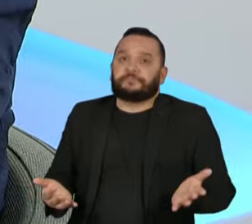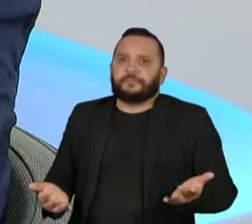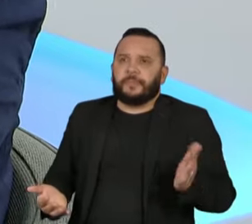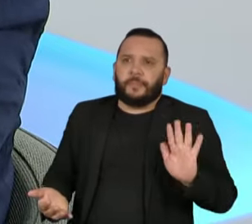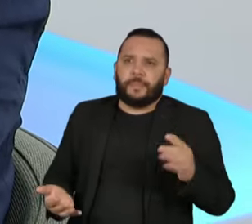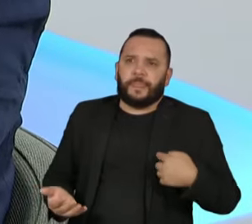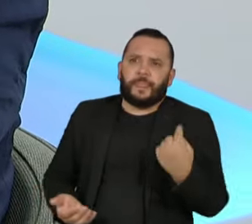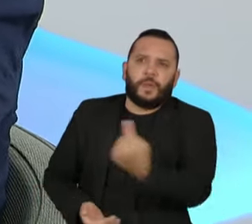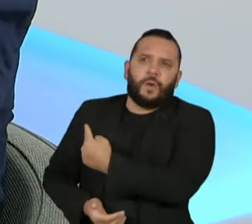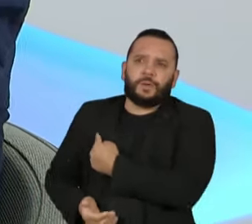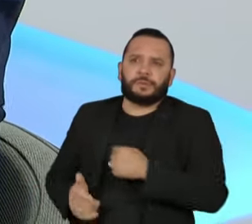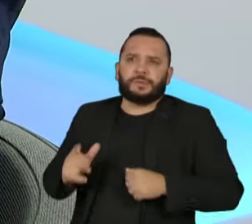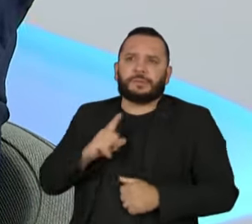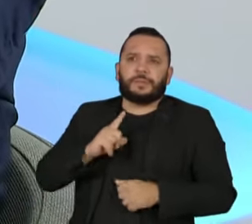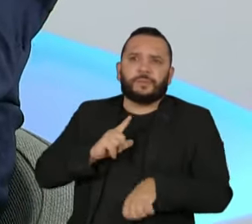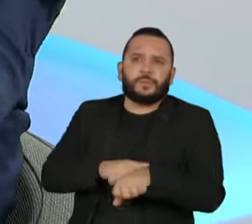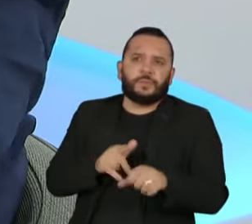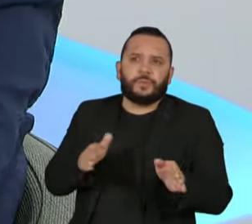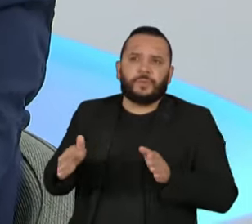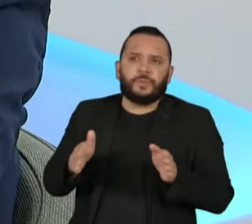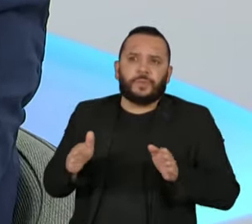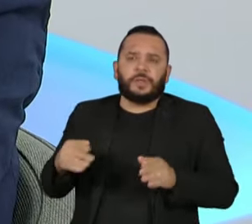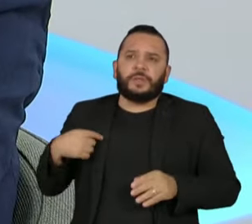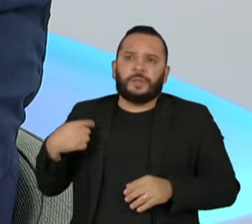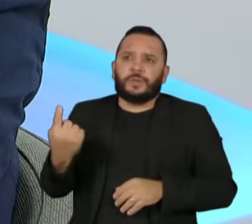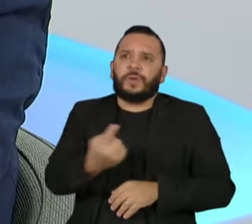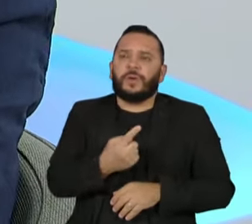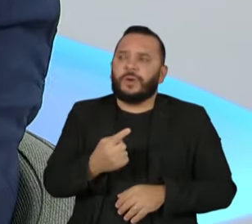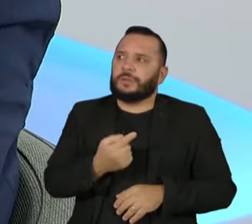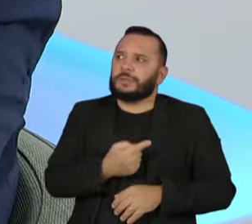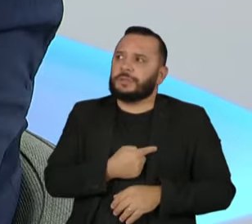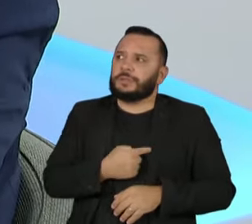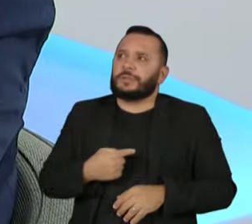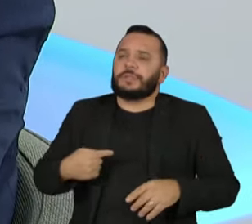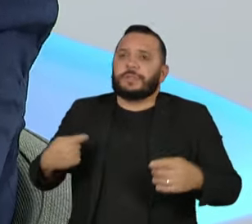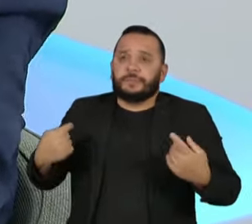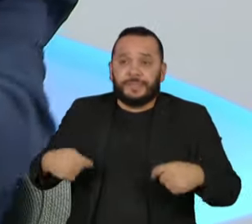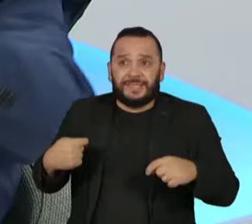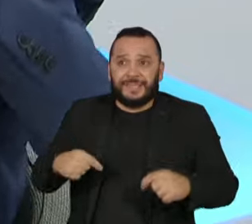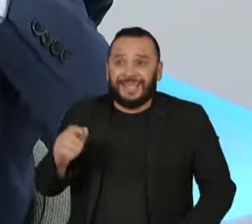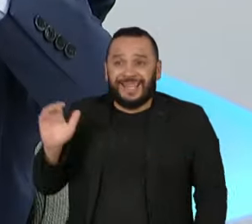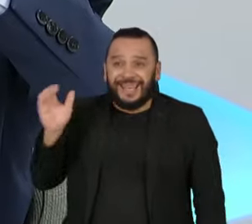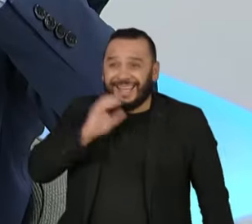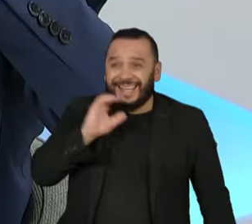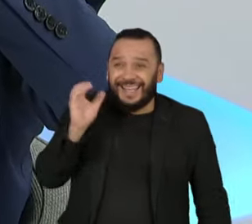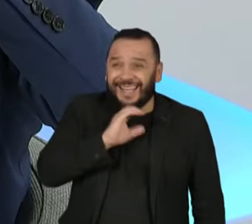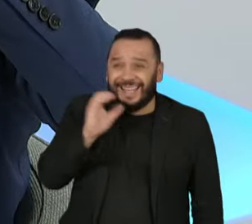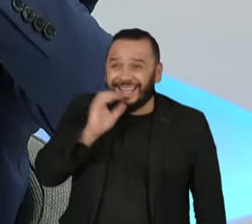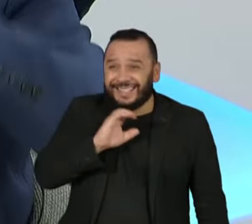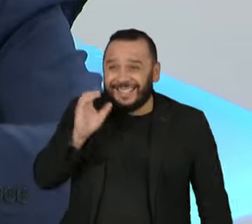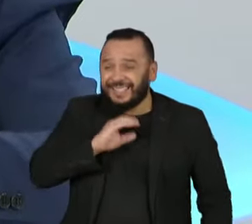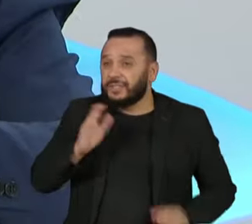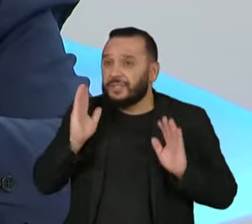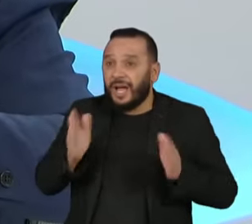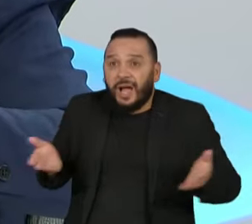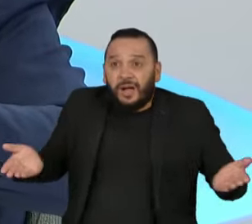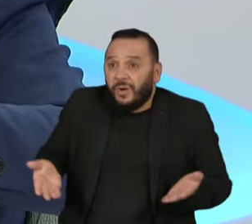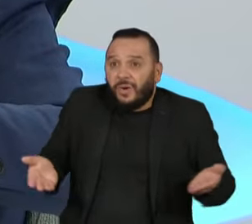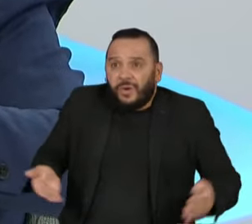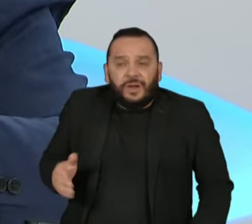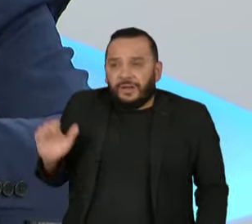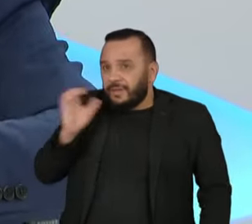situação em que temos que tratar de forma emergencial, o que já é emergência agora.